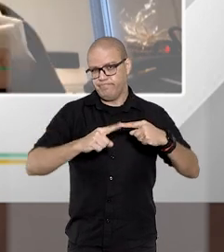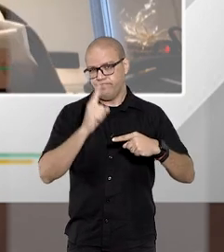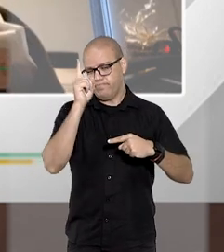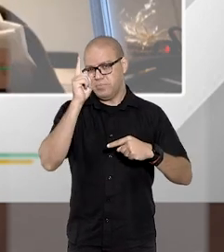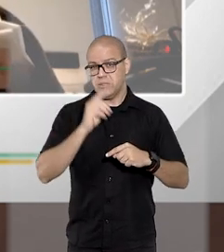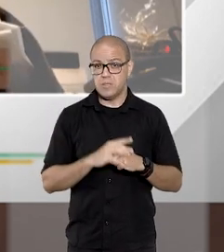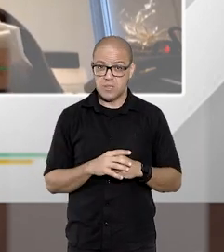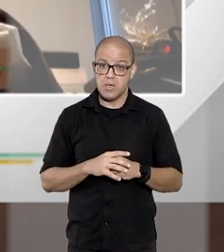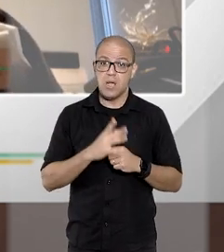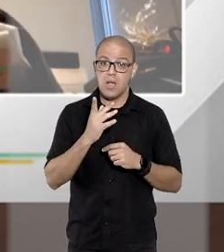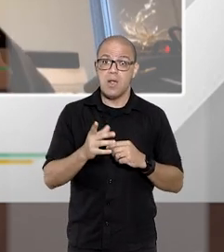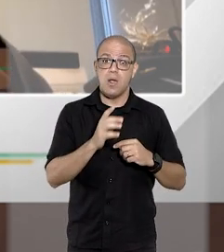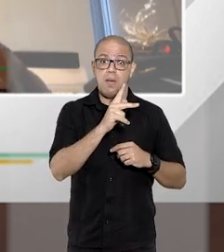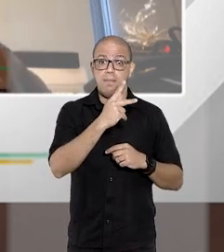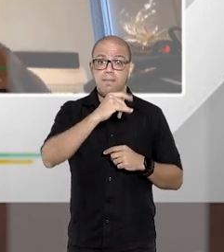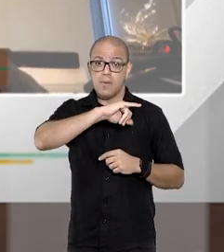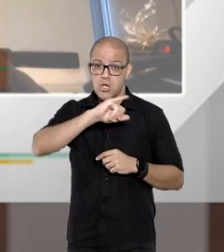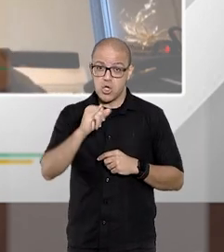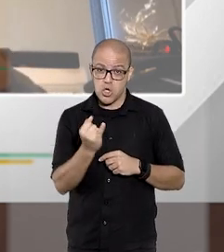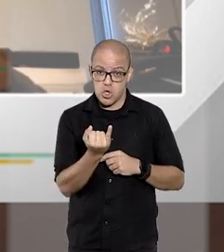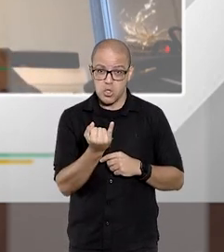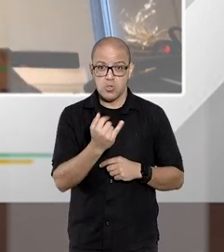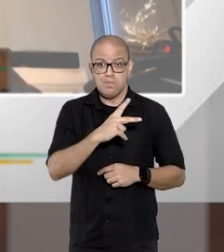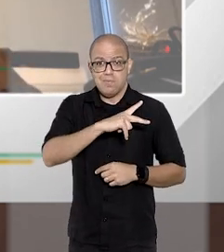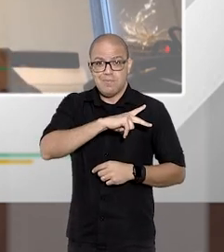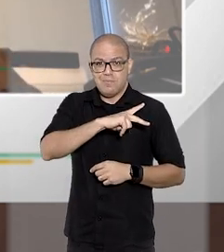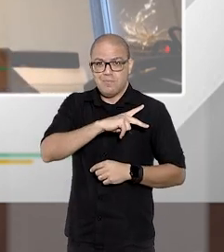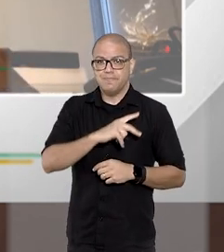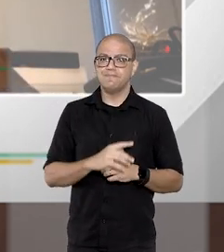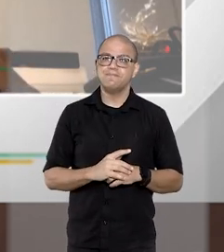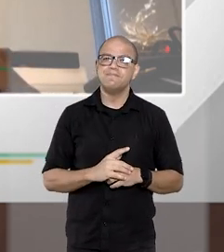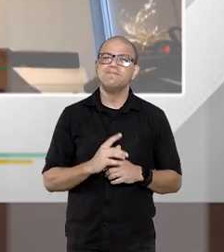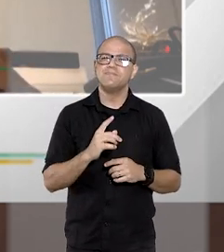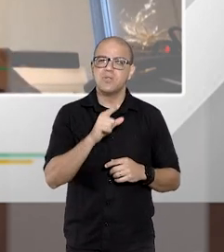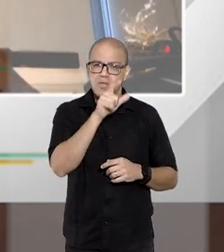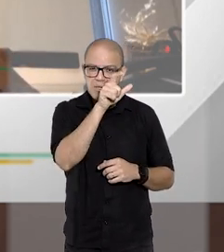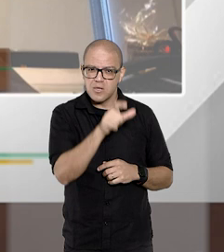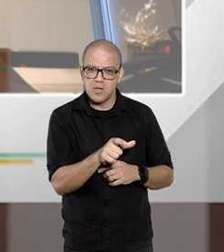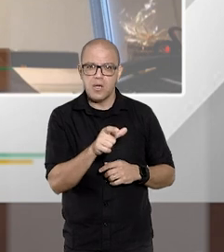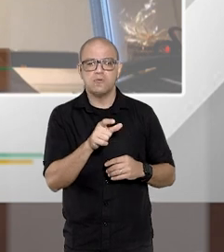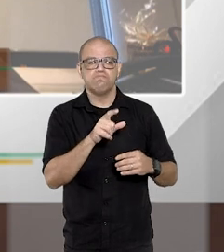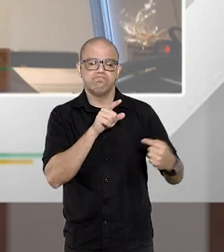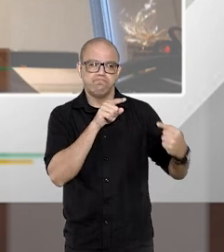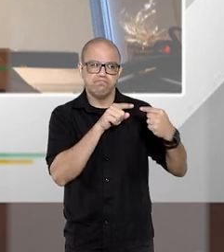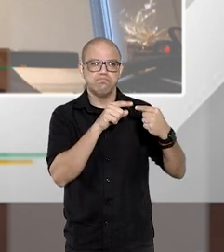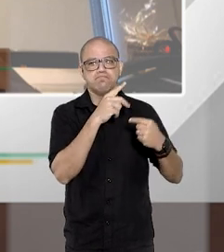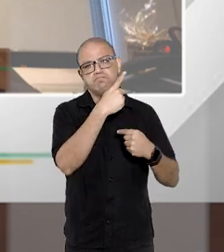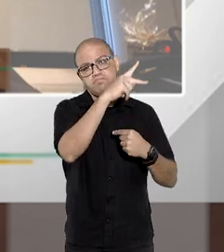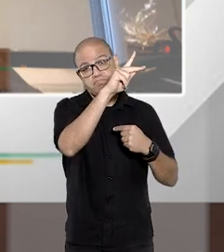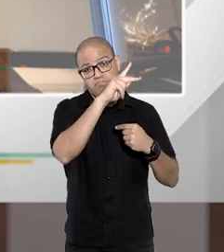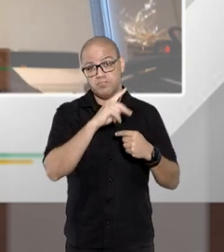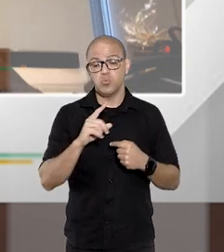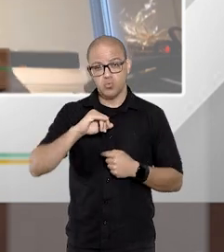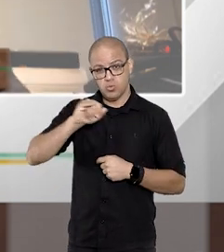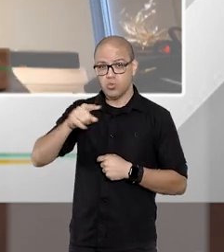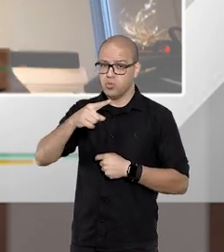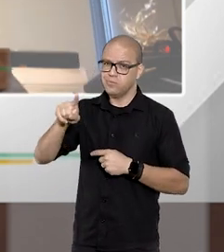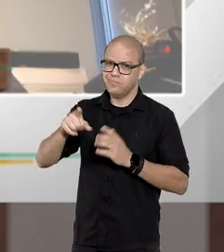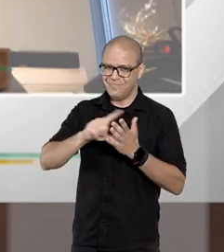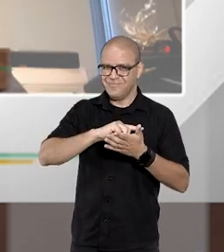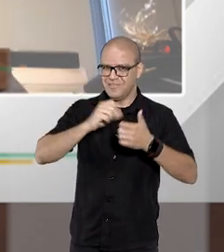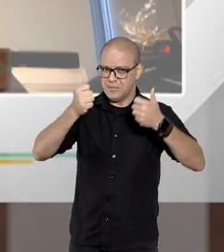na condição de pessoas jurídicas de direito privado, cujo regime estão subordinadas, como o João já tinha